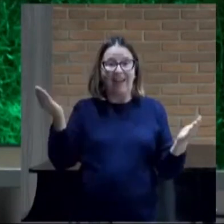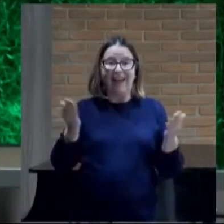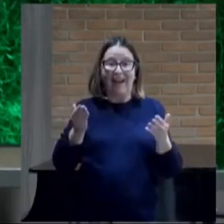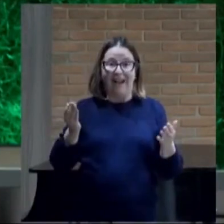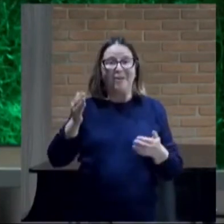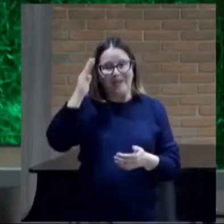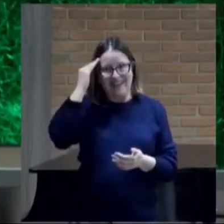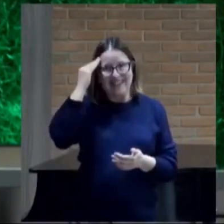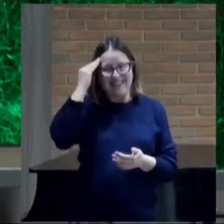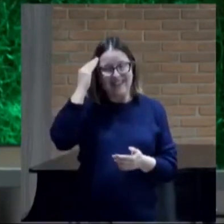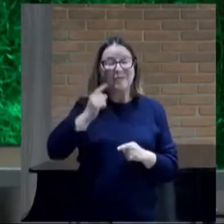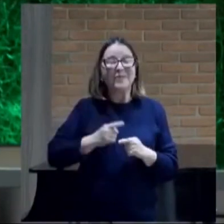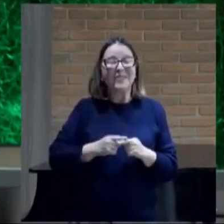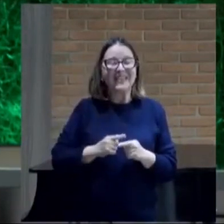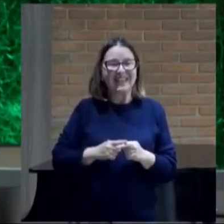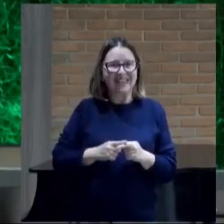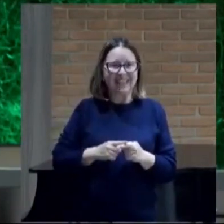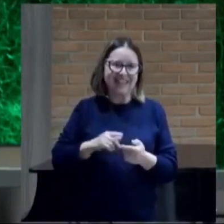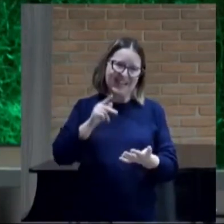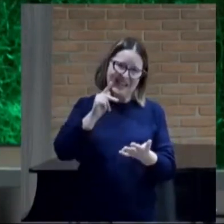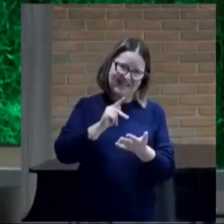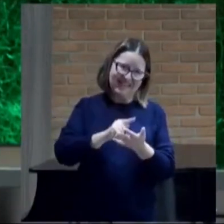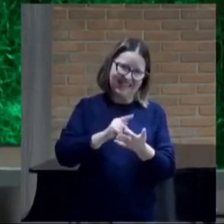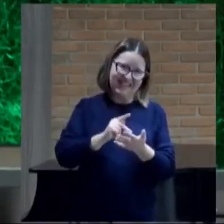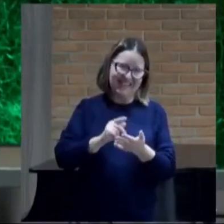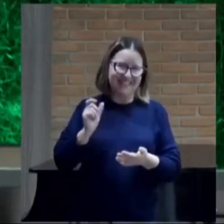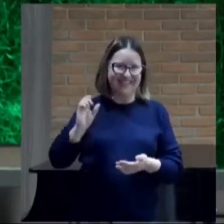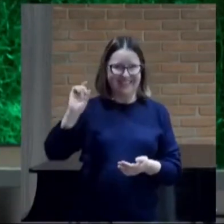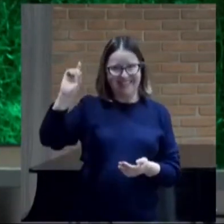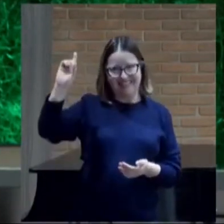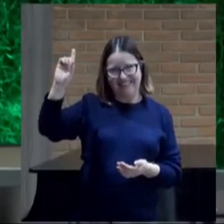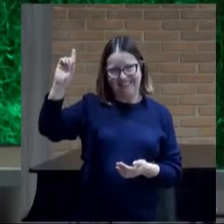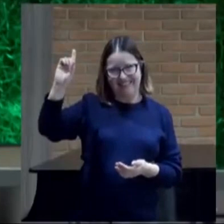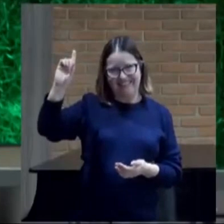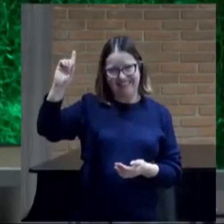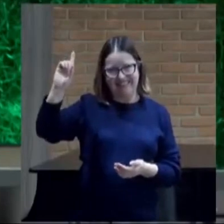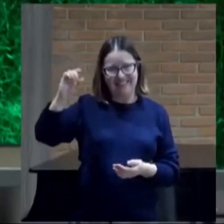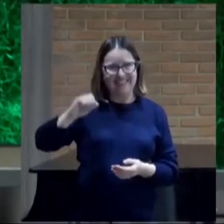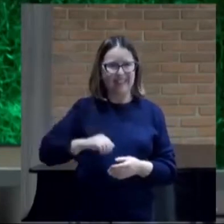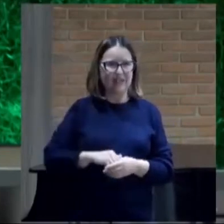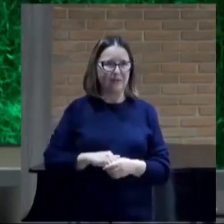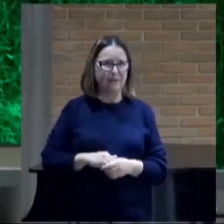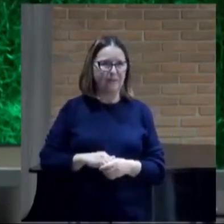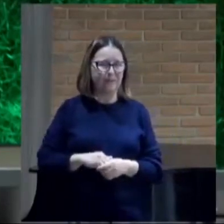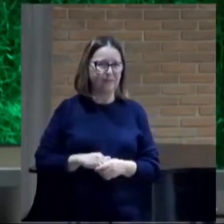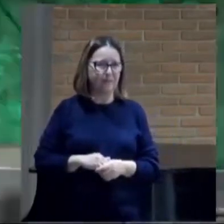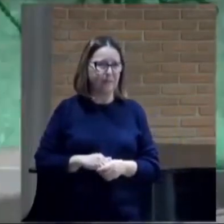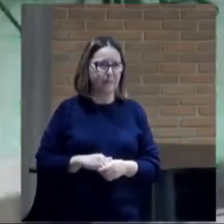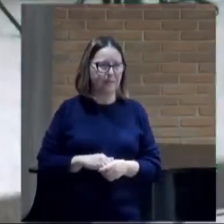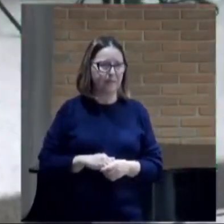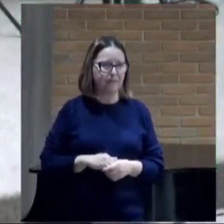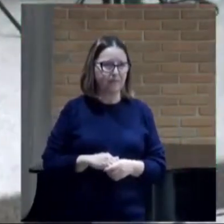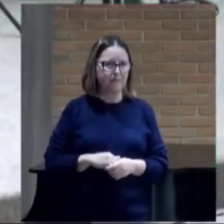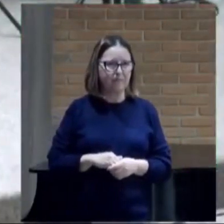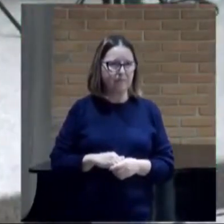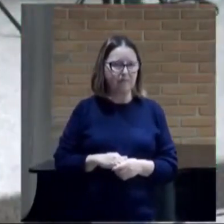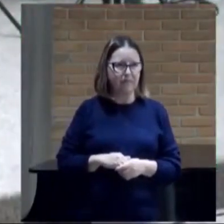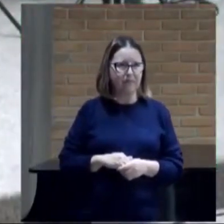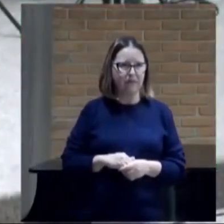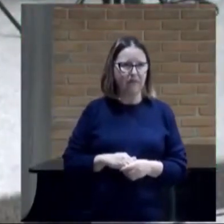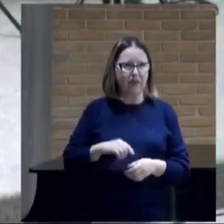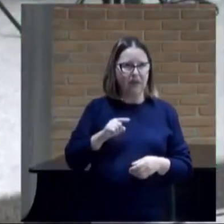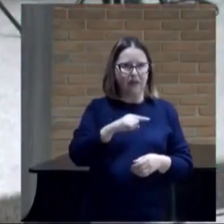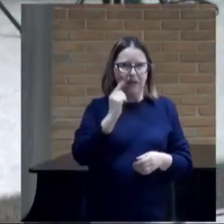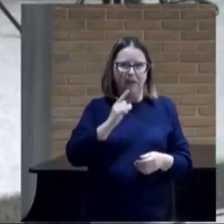Por que? Porque é a verdade da palavra de Deus Lá na nossa Nós tínhamos um estudo bíblico na